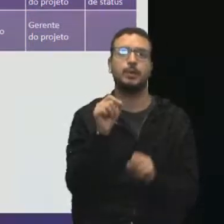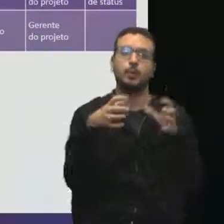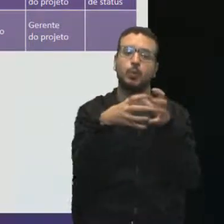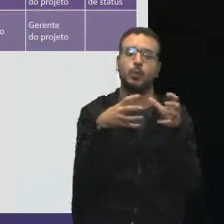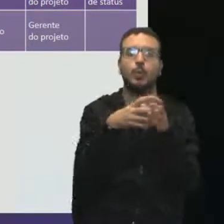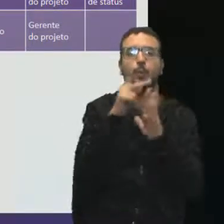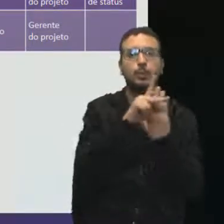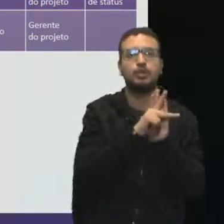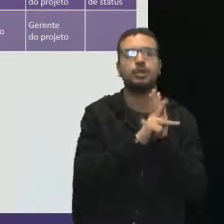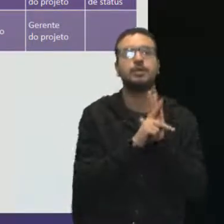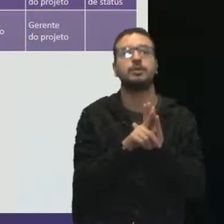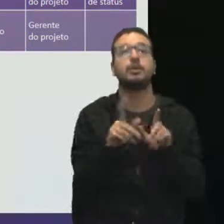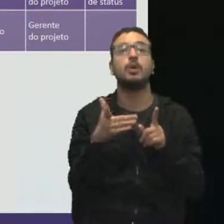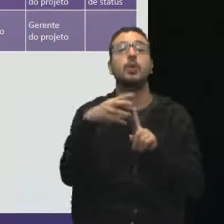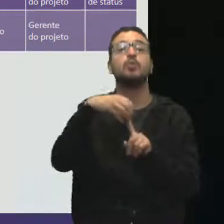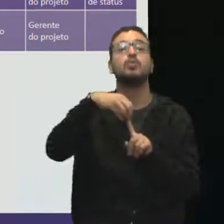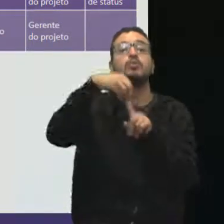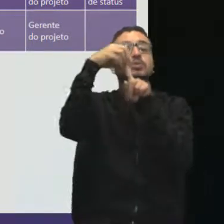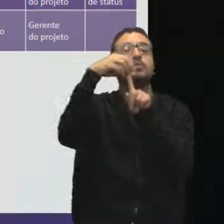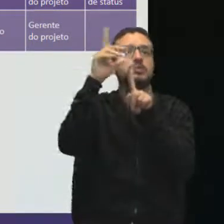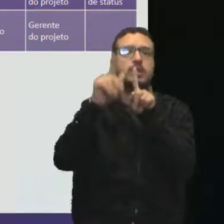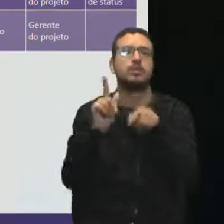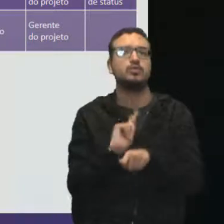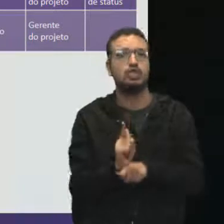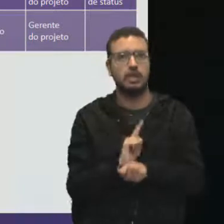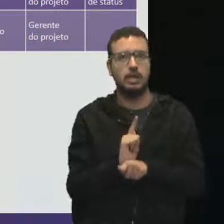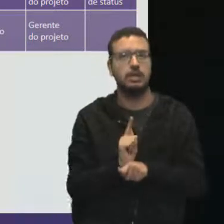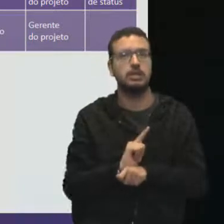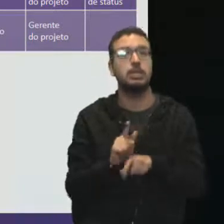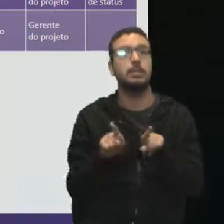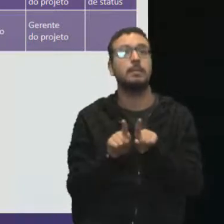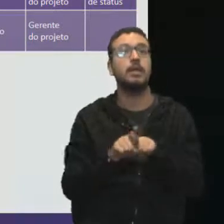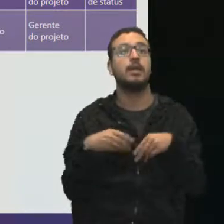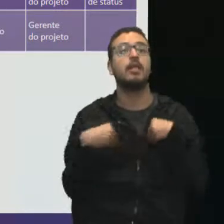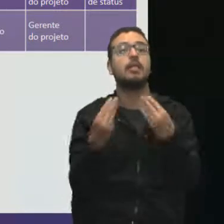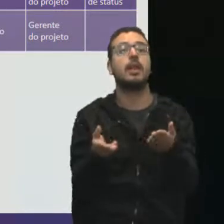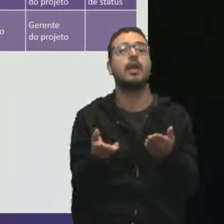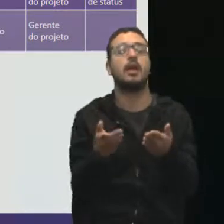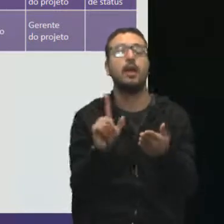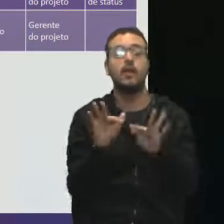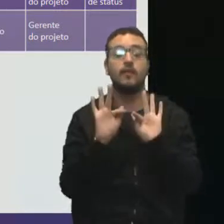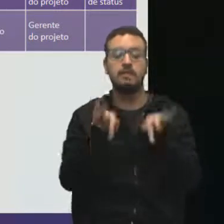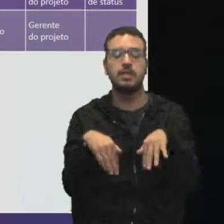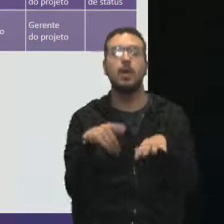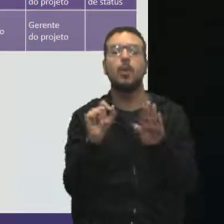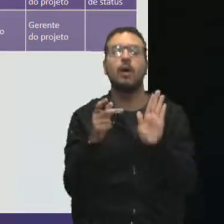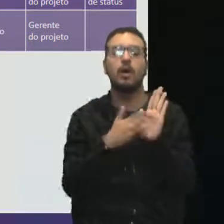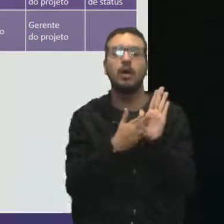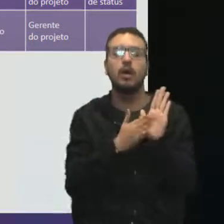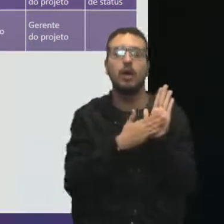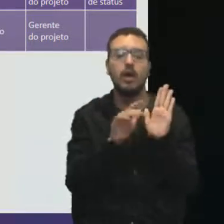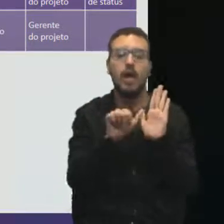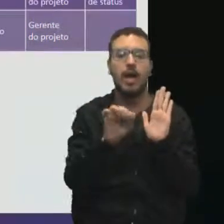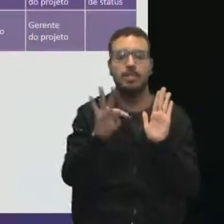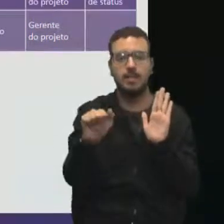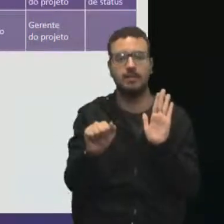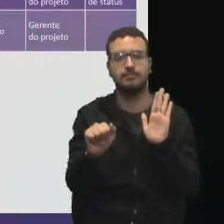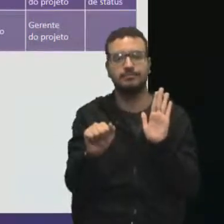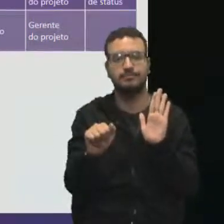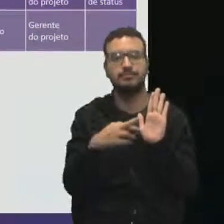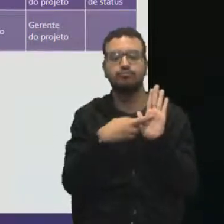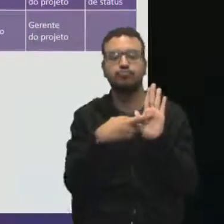caso é o gerente de projetos e toda comunicação tem uma entrega. No nosso caso vai ser a ata de reunião.